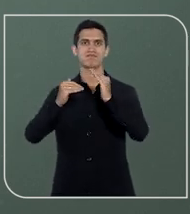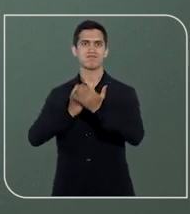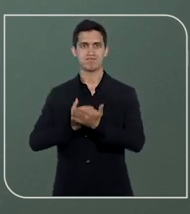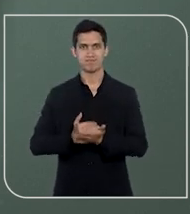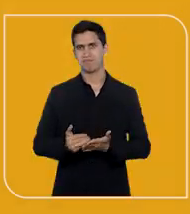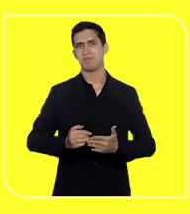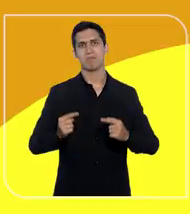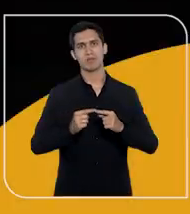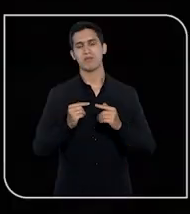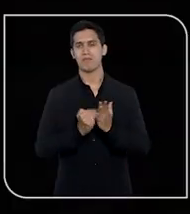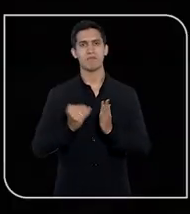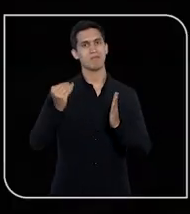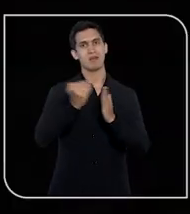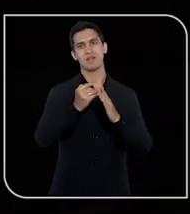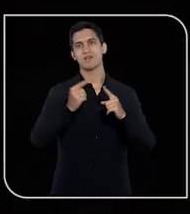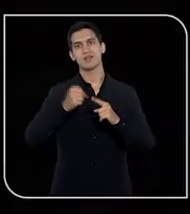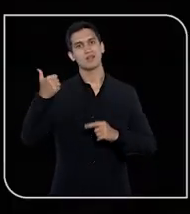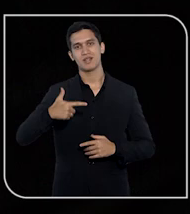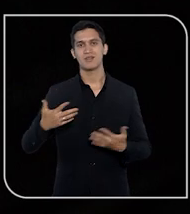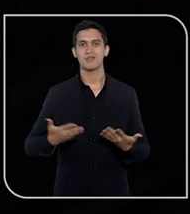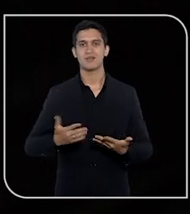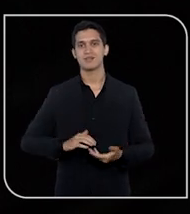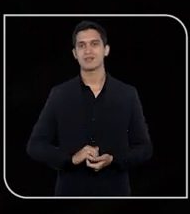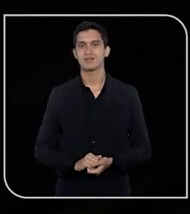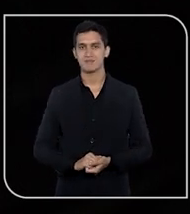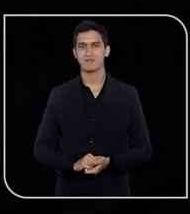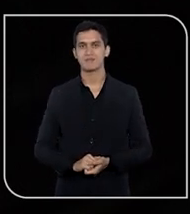eram mais extraordinários que hoje.